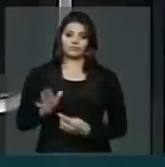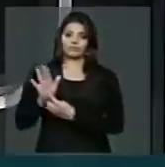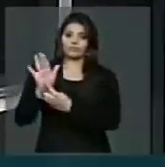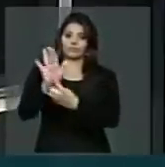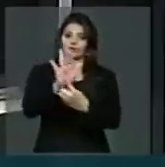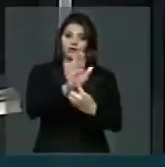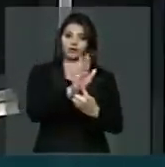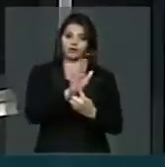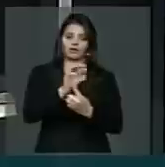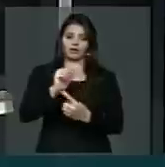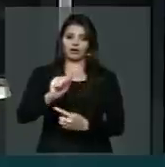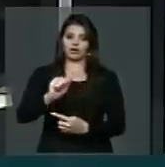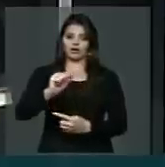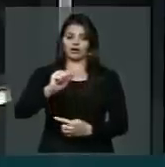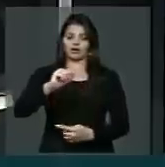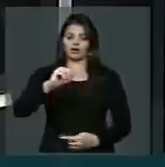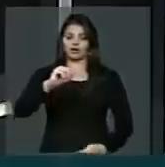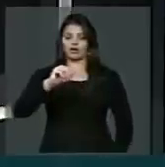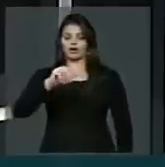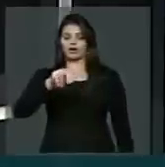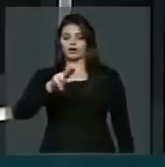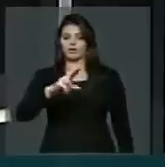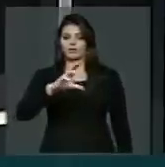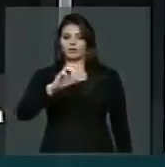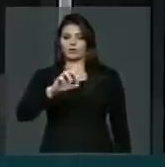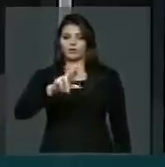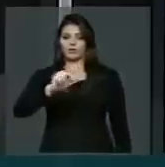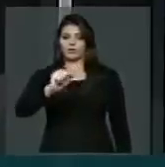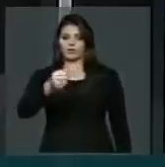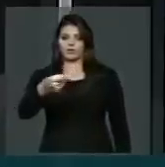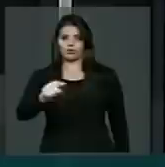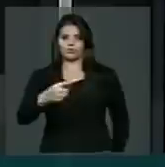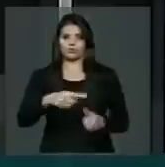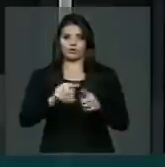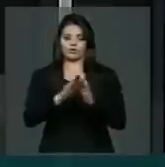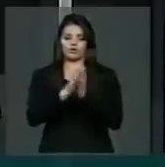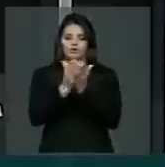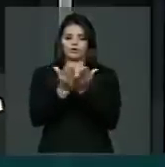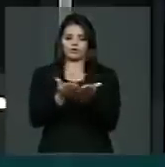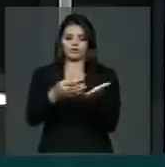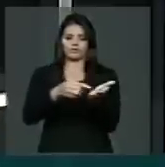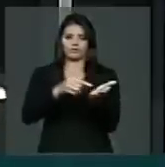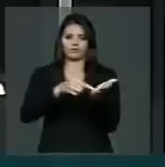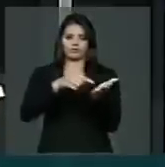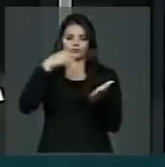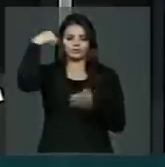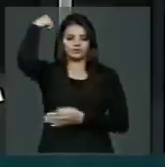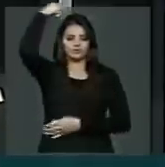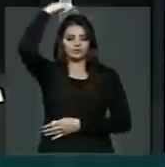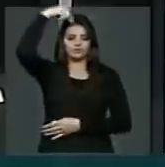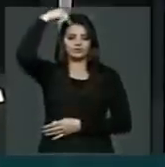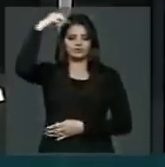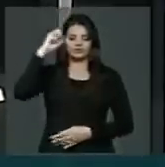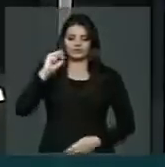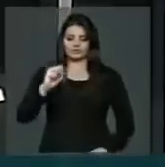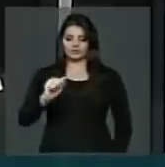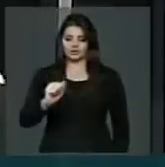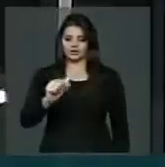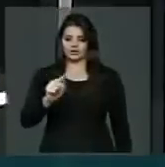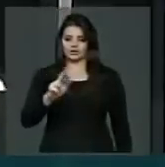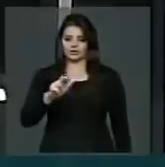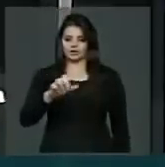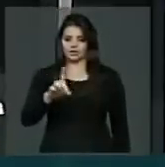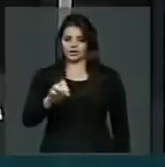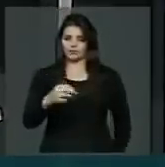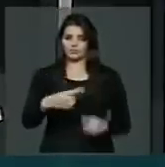o Alcorão. este livro sagrado que norteia princípios de